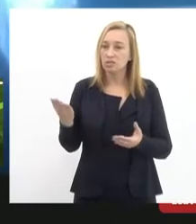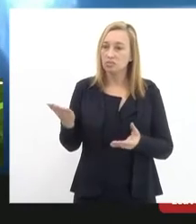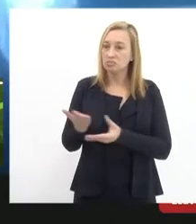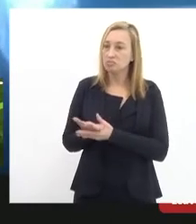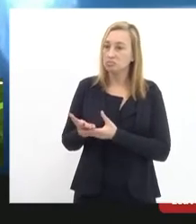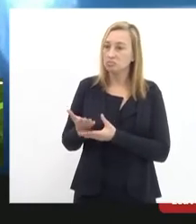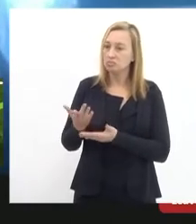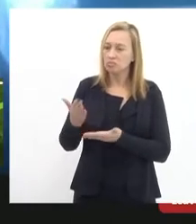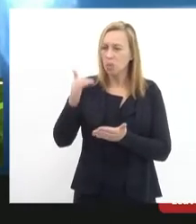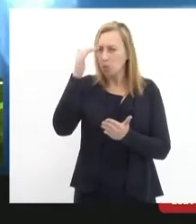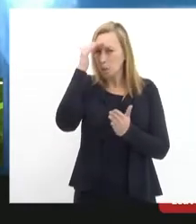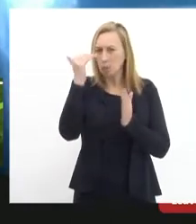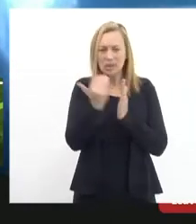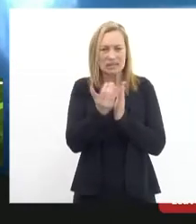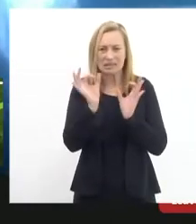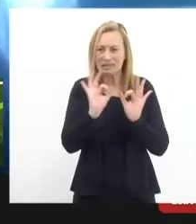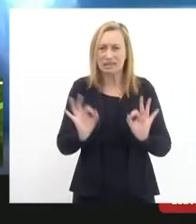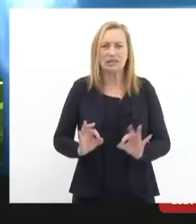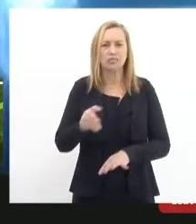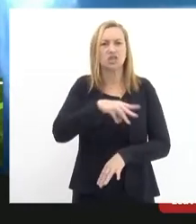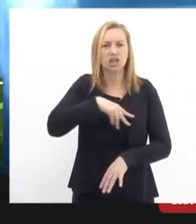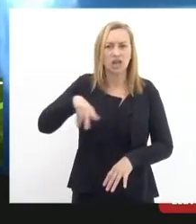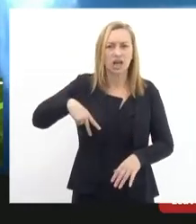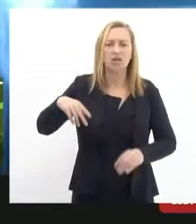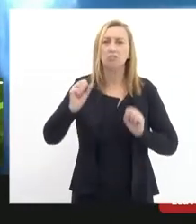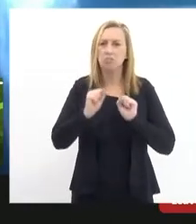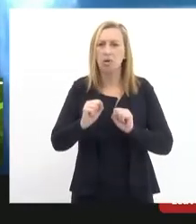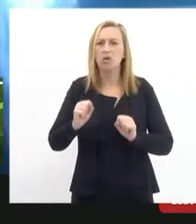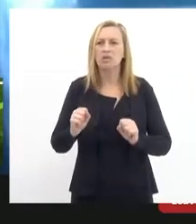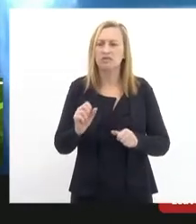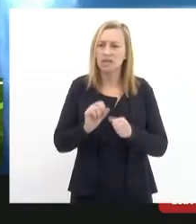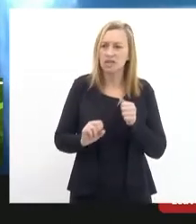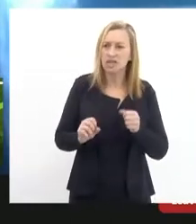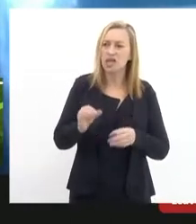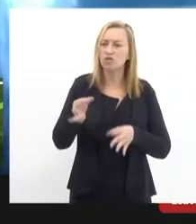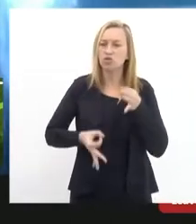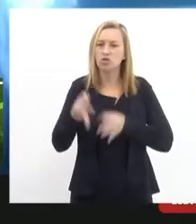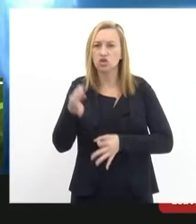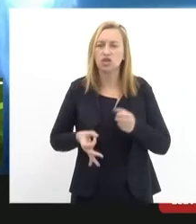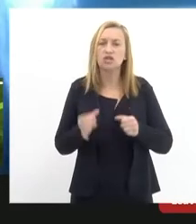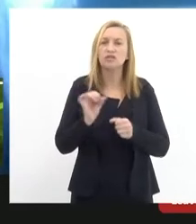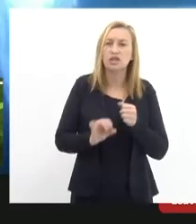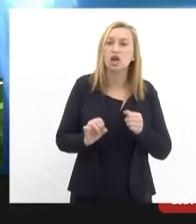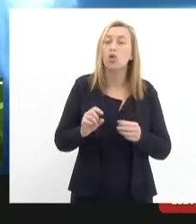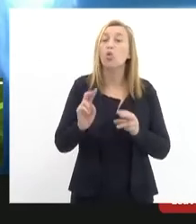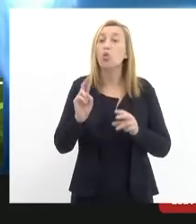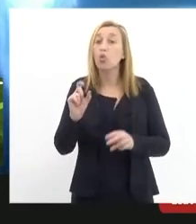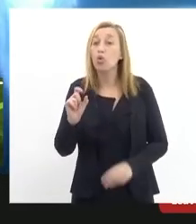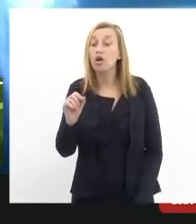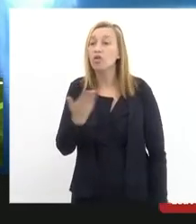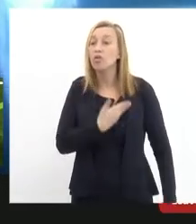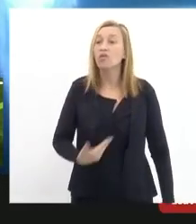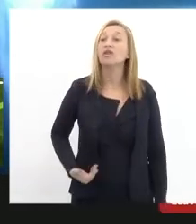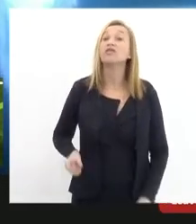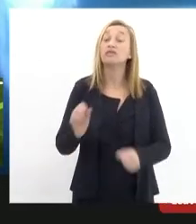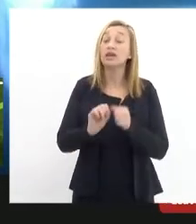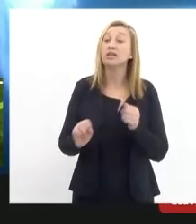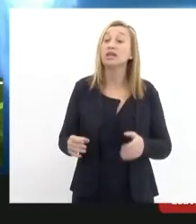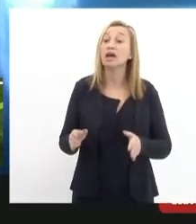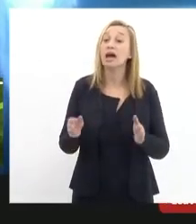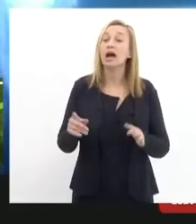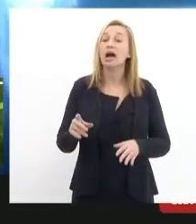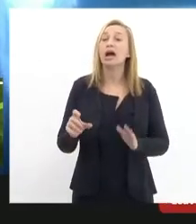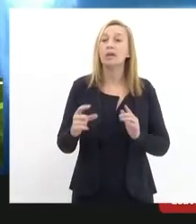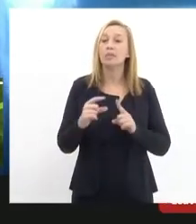o Ministério Público pode fazer o a Justiça pode fazer o o governo deveria fazer então a palavra é